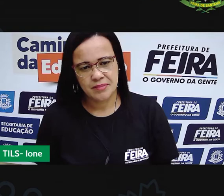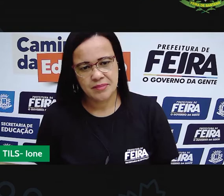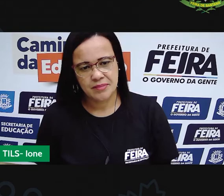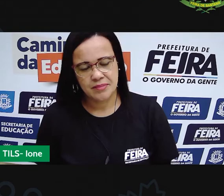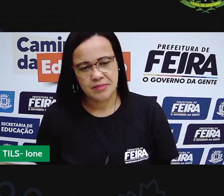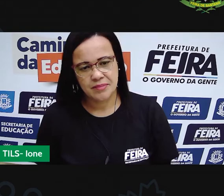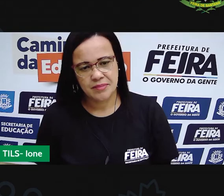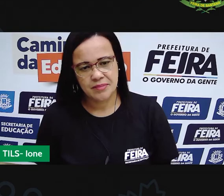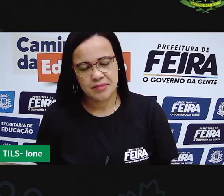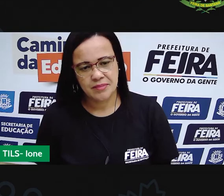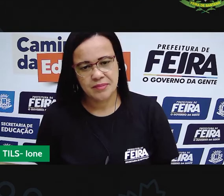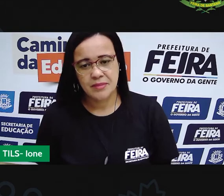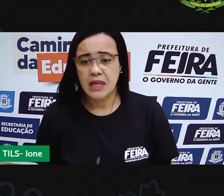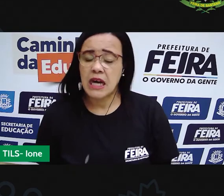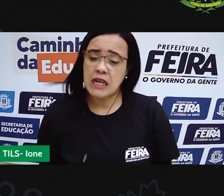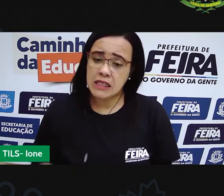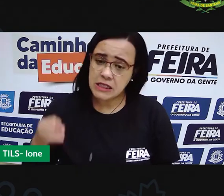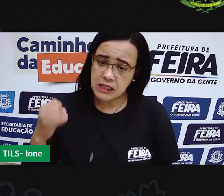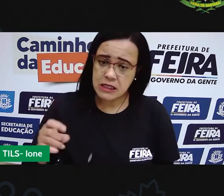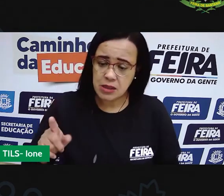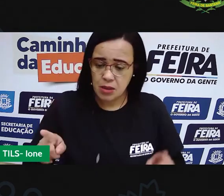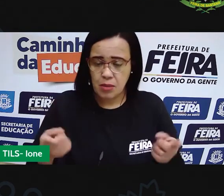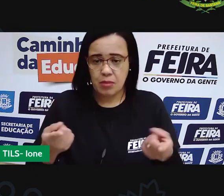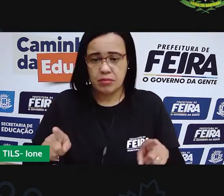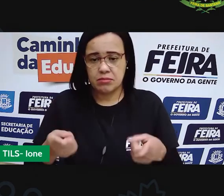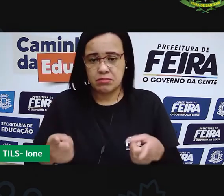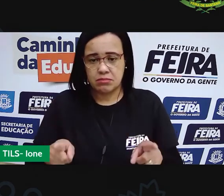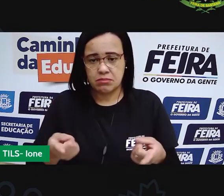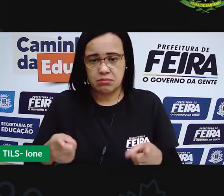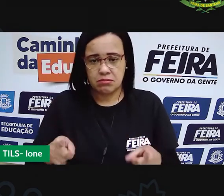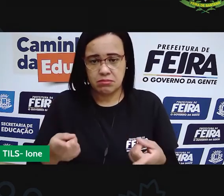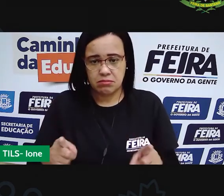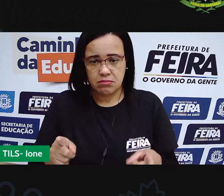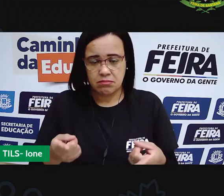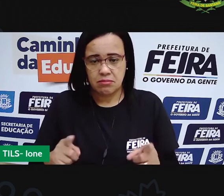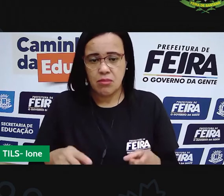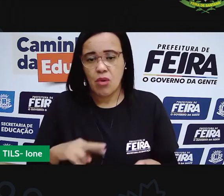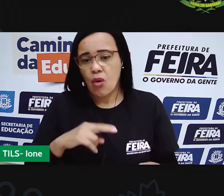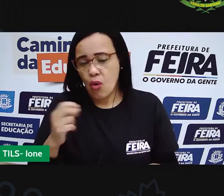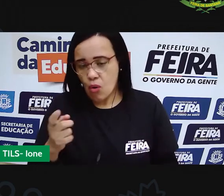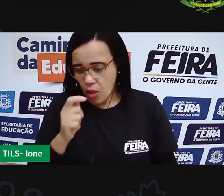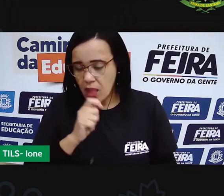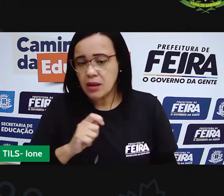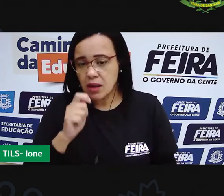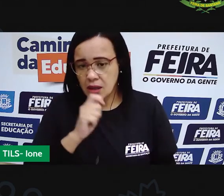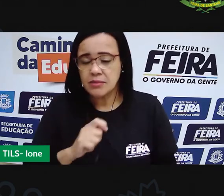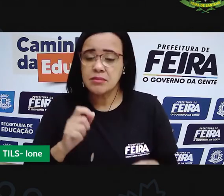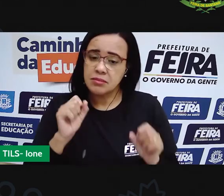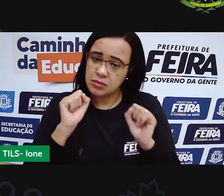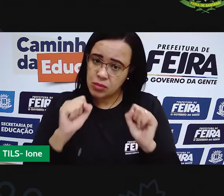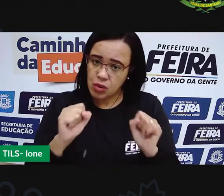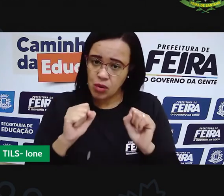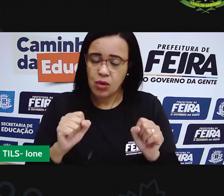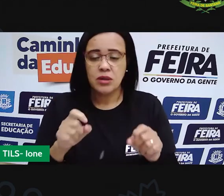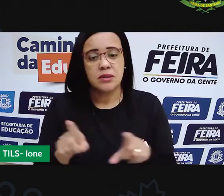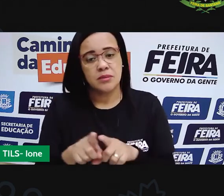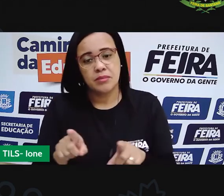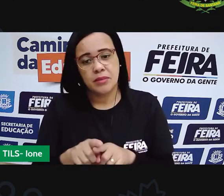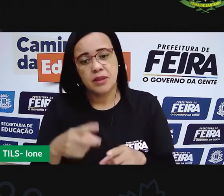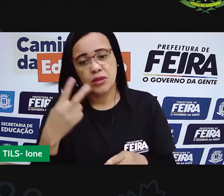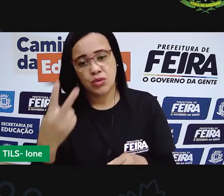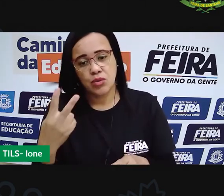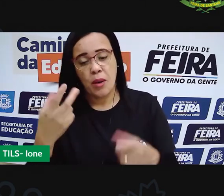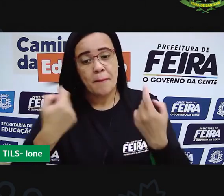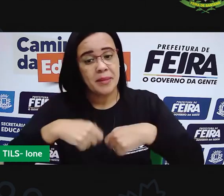churrasco ou um palito de picolé você também iria precisar usar dois porque